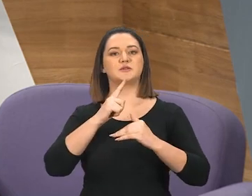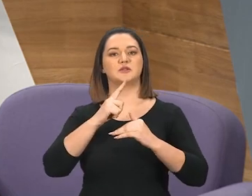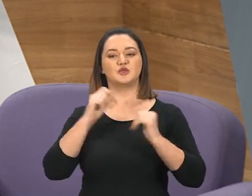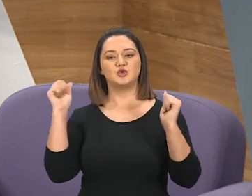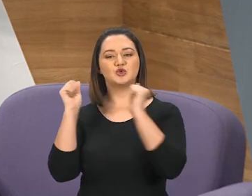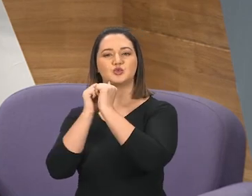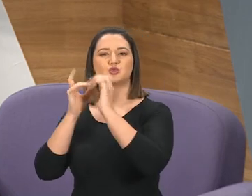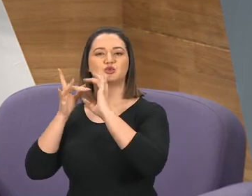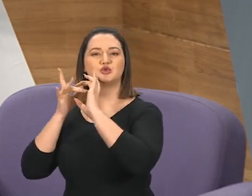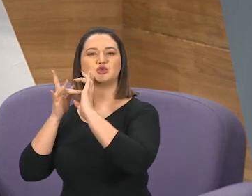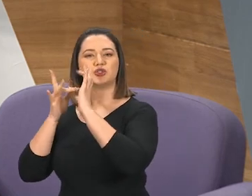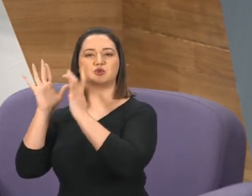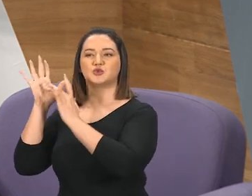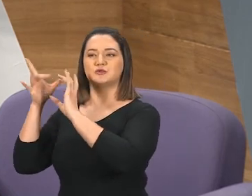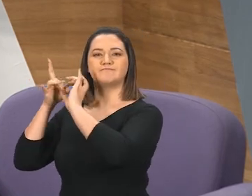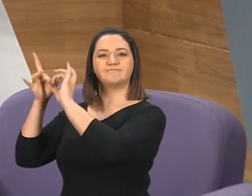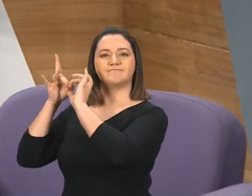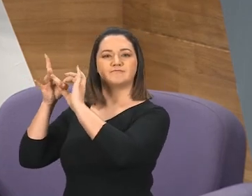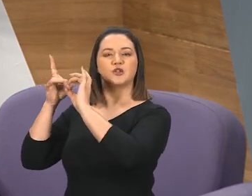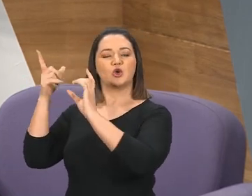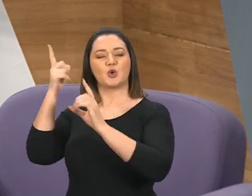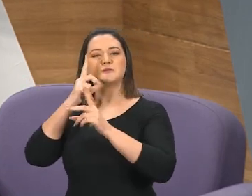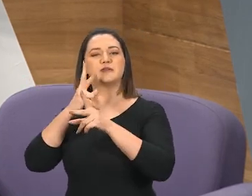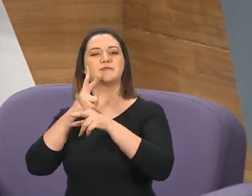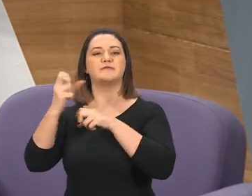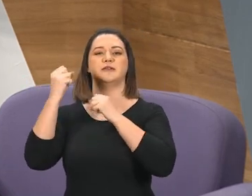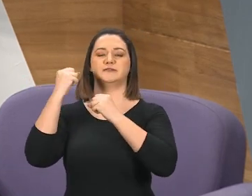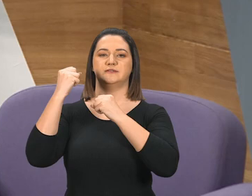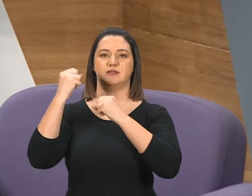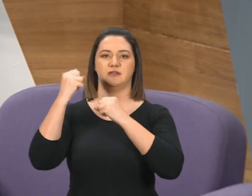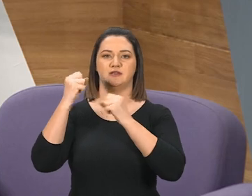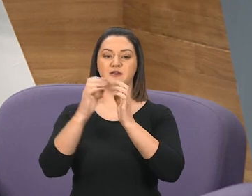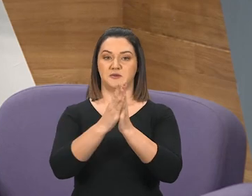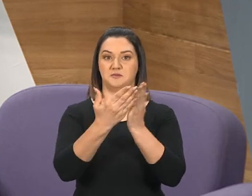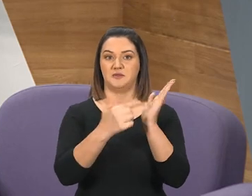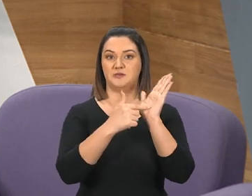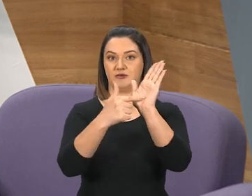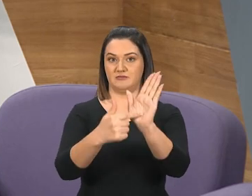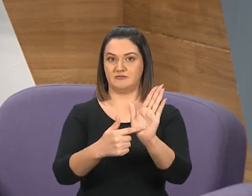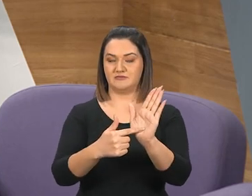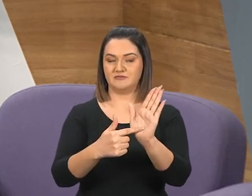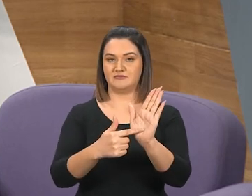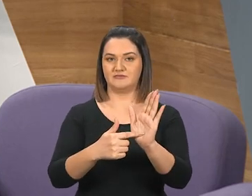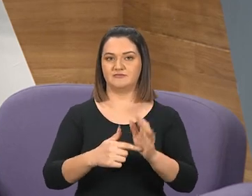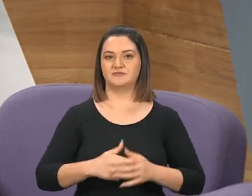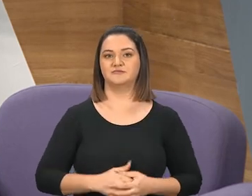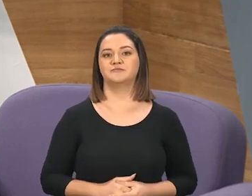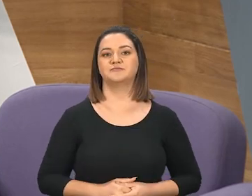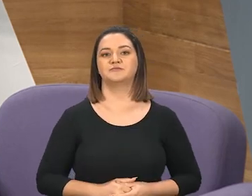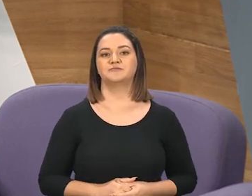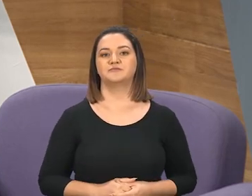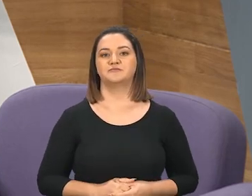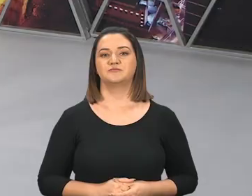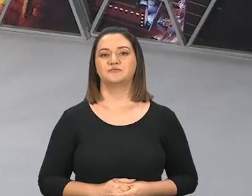essa batalha, esse grande conflito, essa situação que a Bíblia Sagrada nos apresenta?